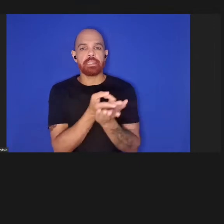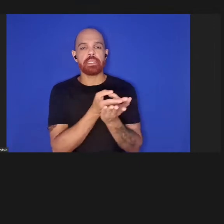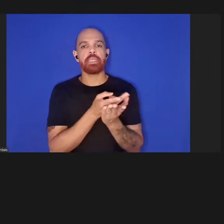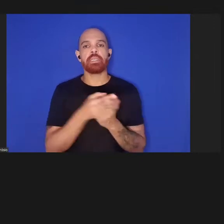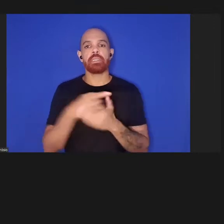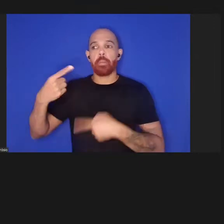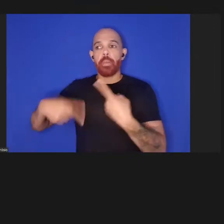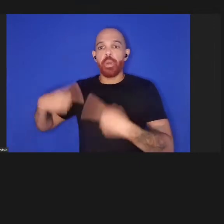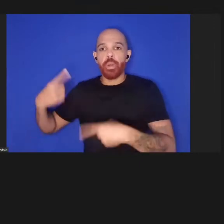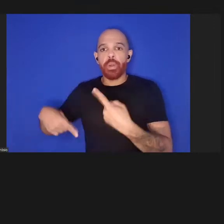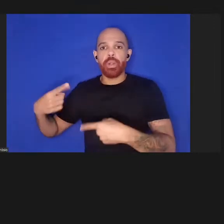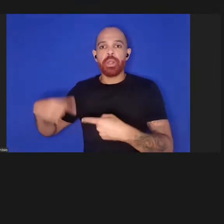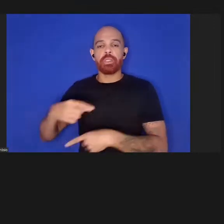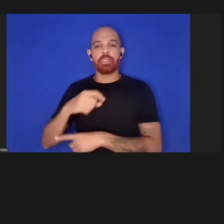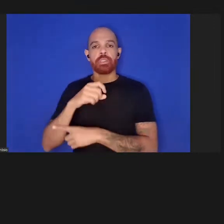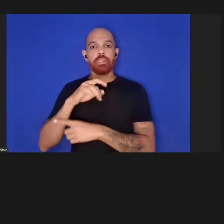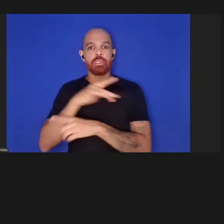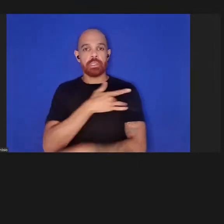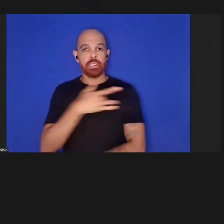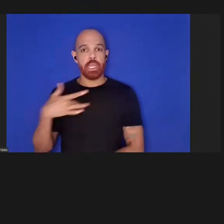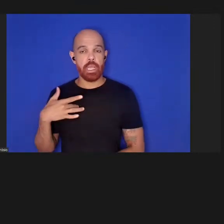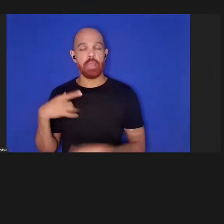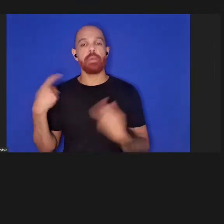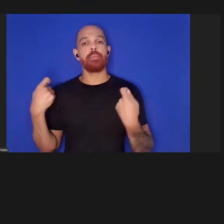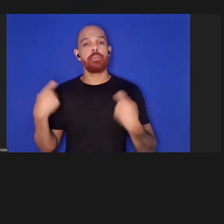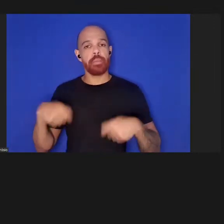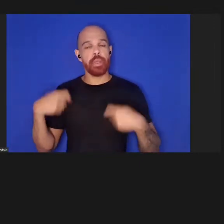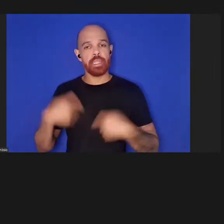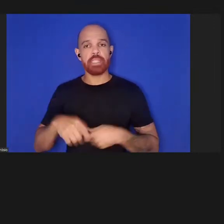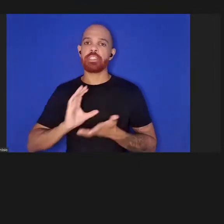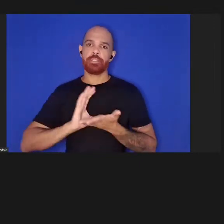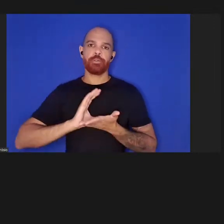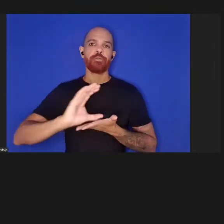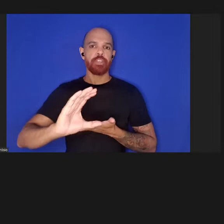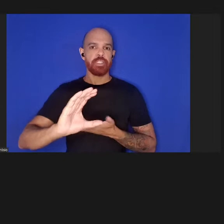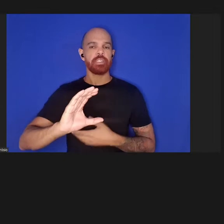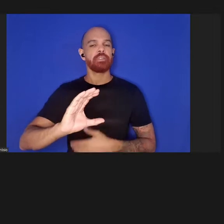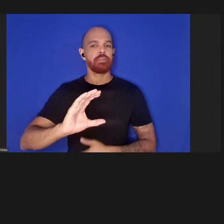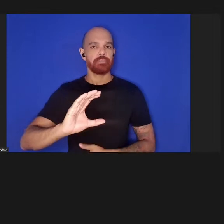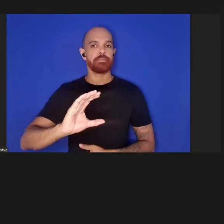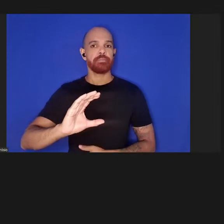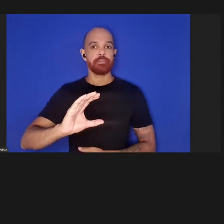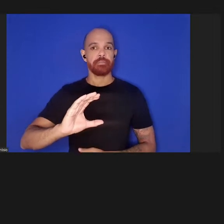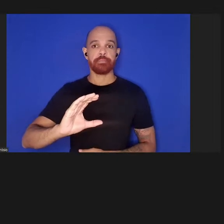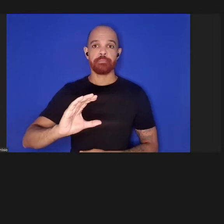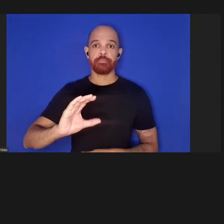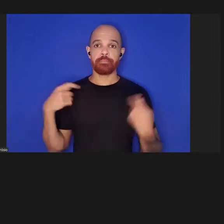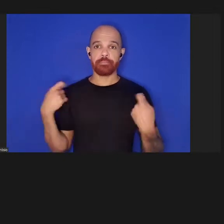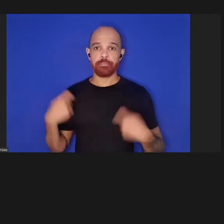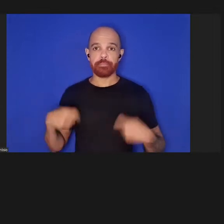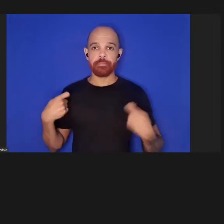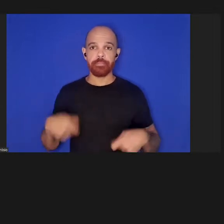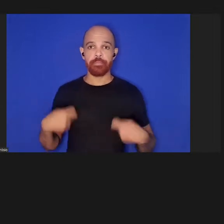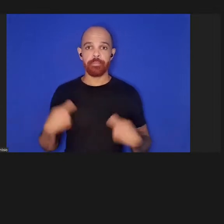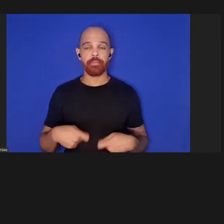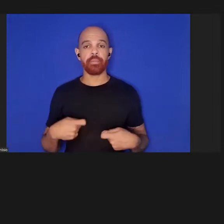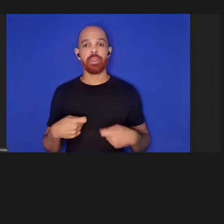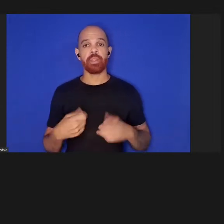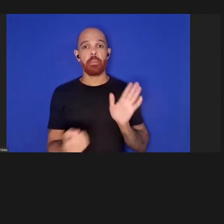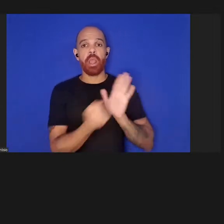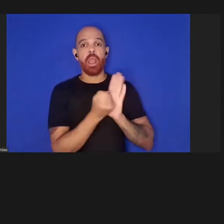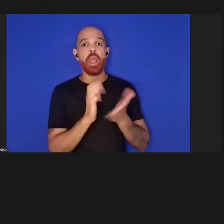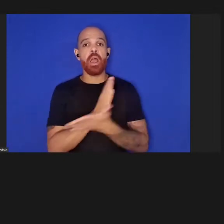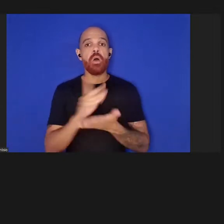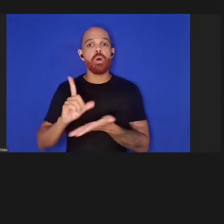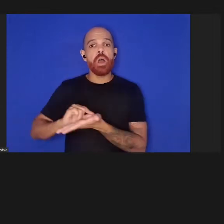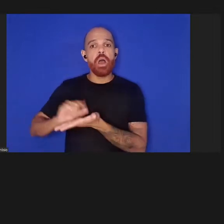de saúde precisam de financiamento então devemos rotular certos artigos quando eles